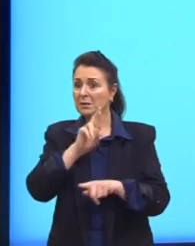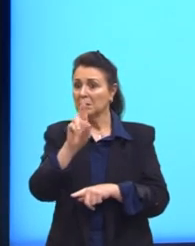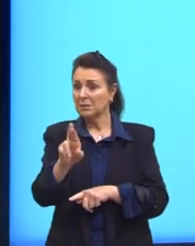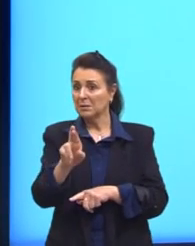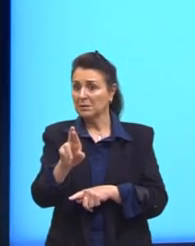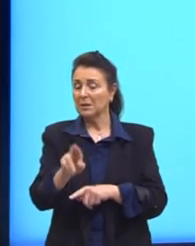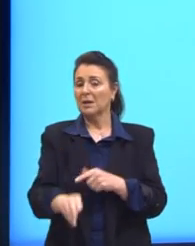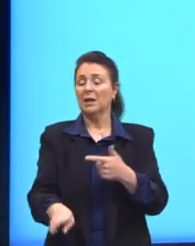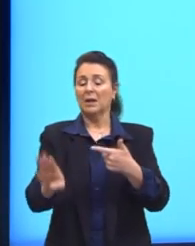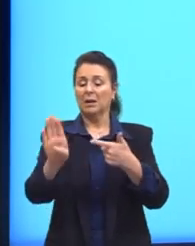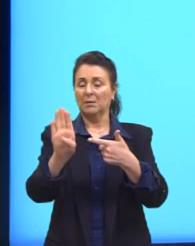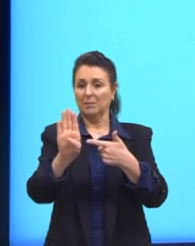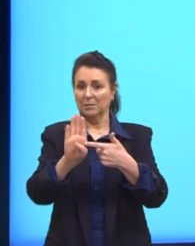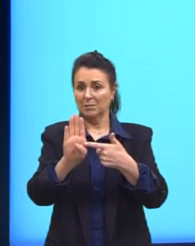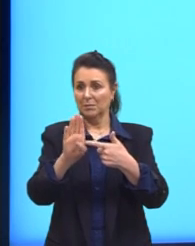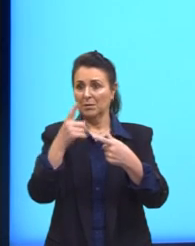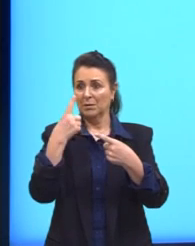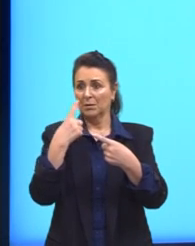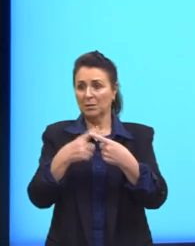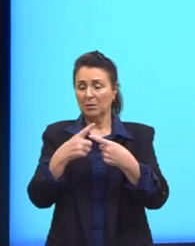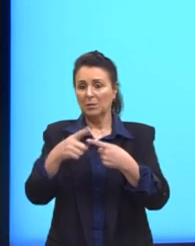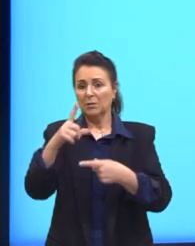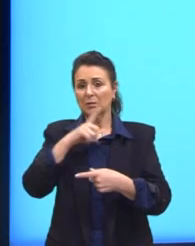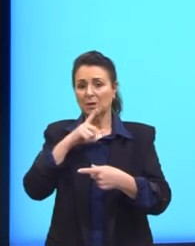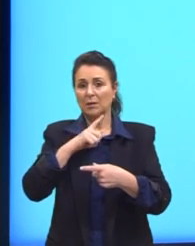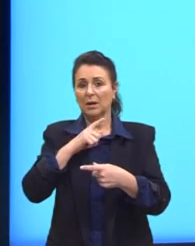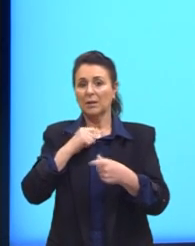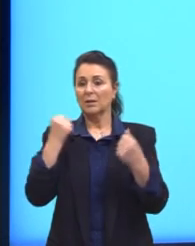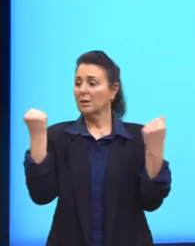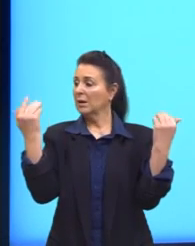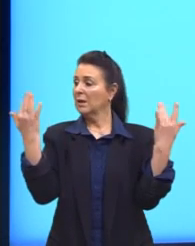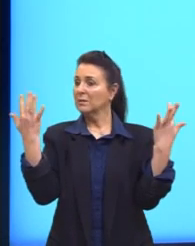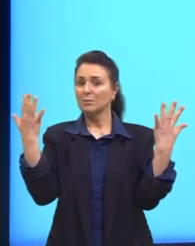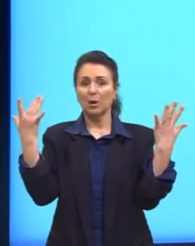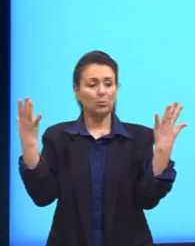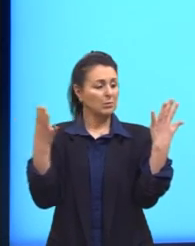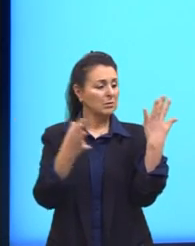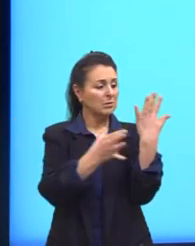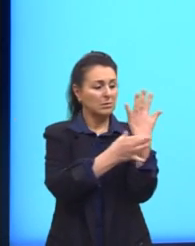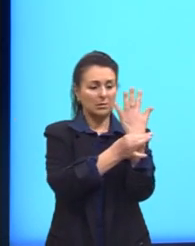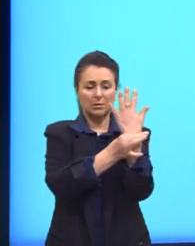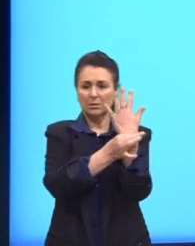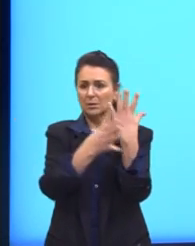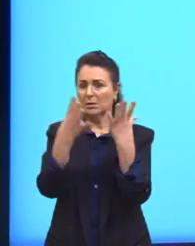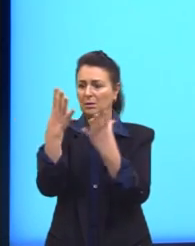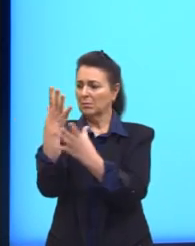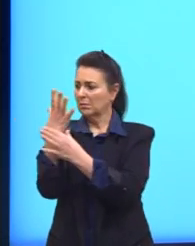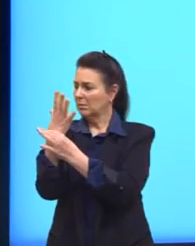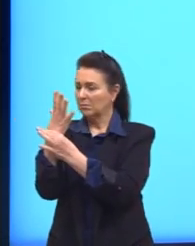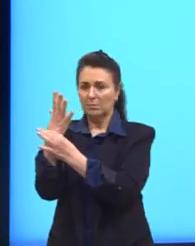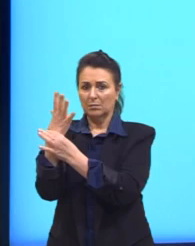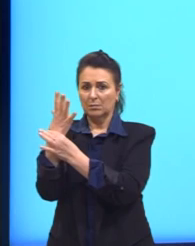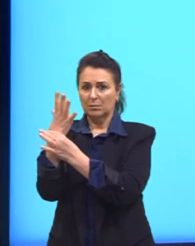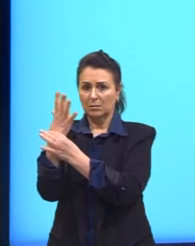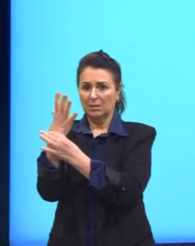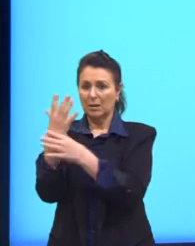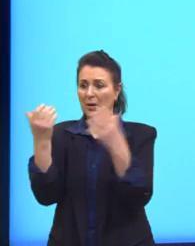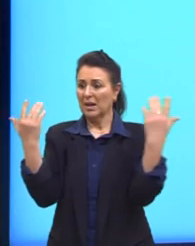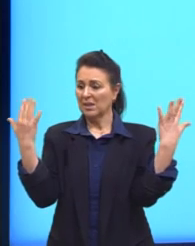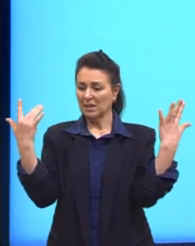letra B. Porque quando a gente tem mãos presas que seguram alguém que está